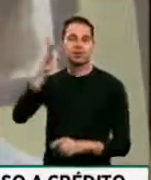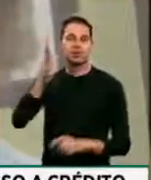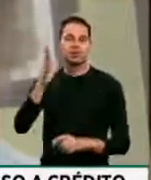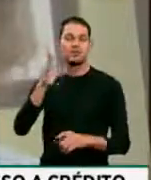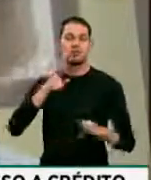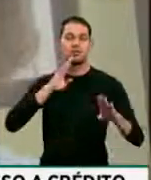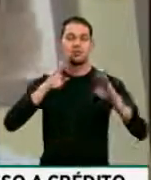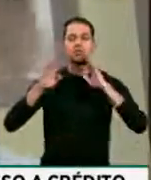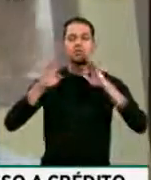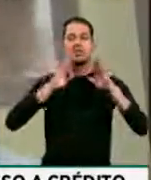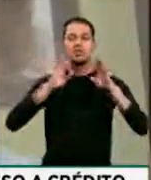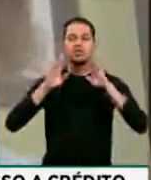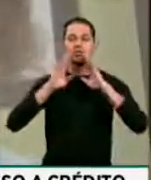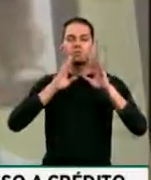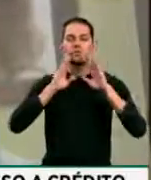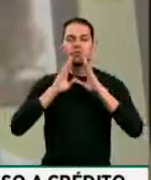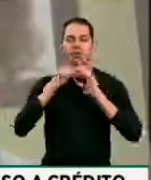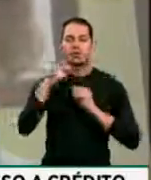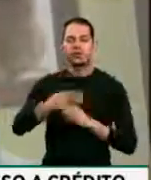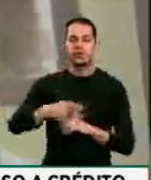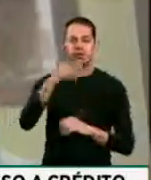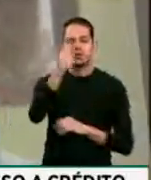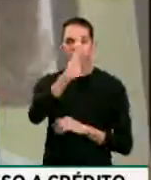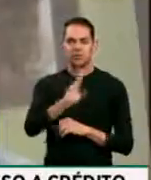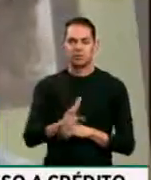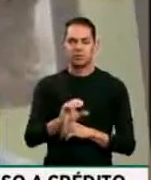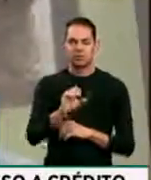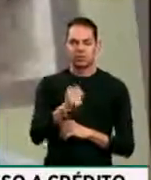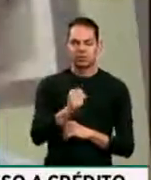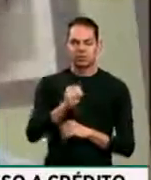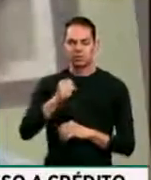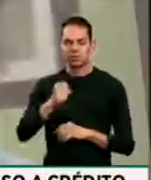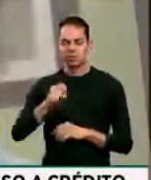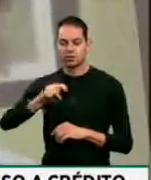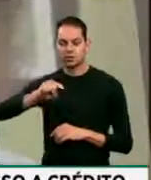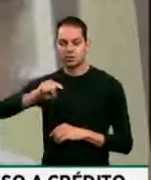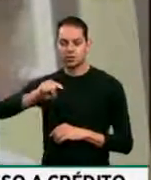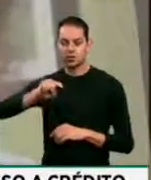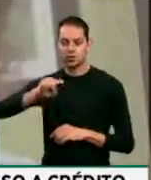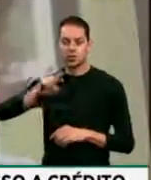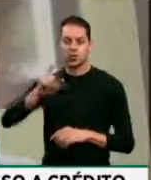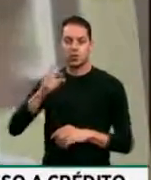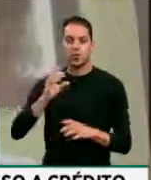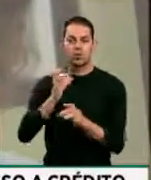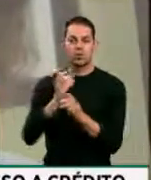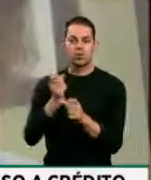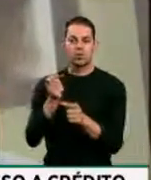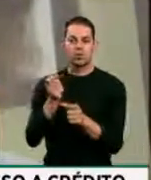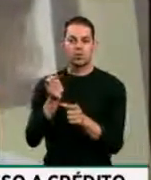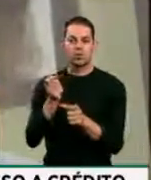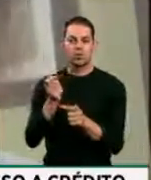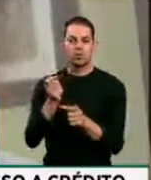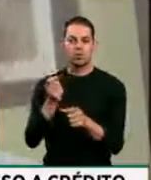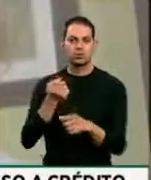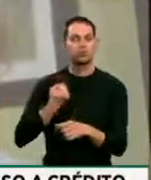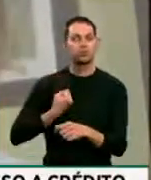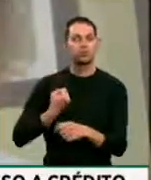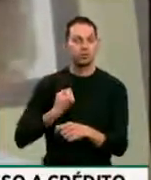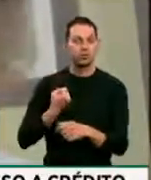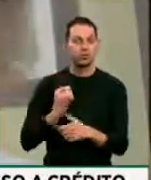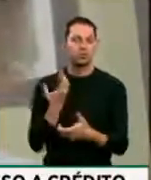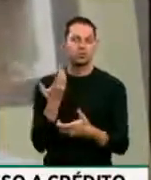que extinguiu no Brasil cerca de 88 contas, páginas, grupos do Facebook, do Instagram,